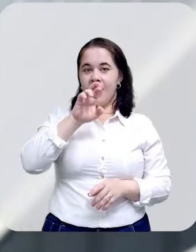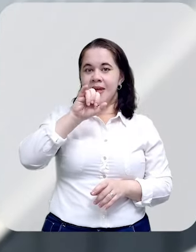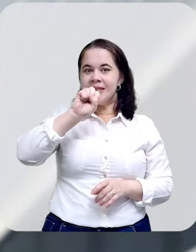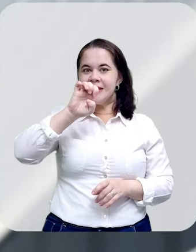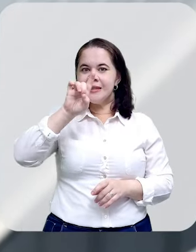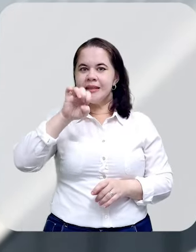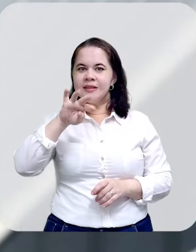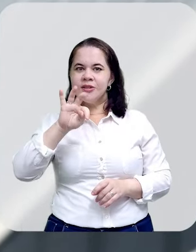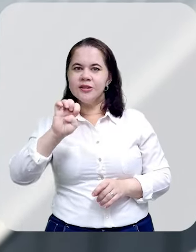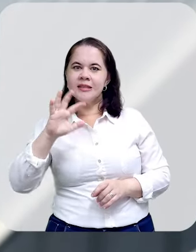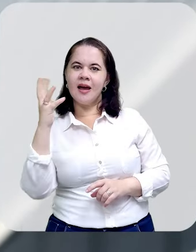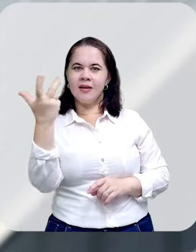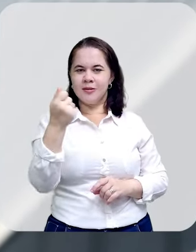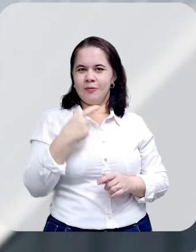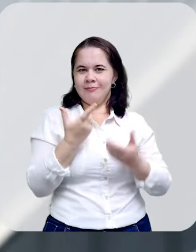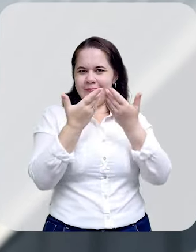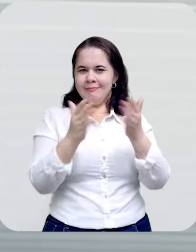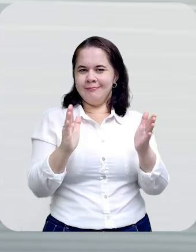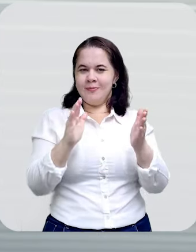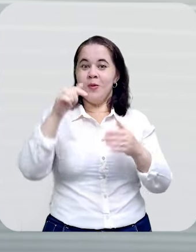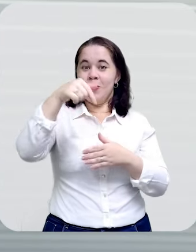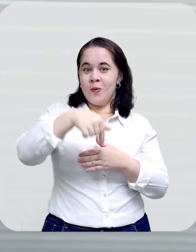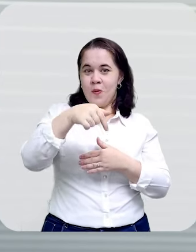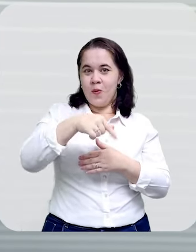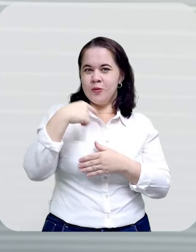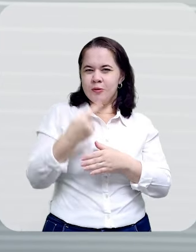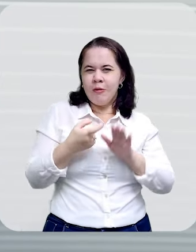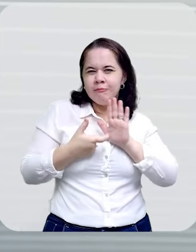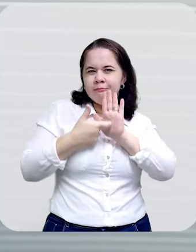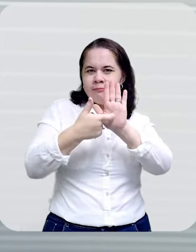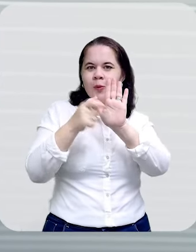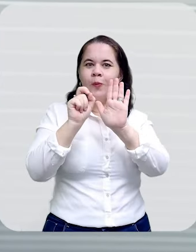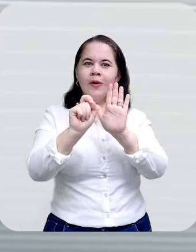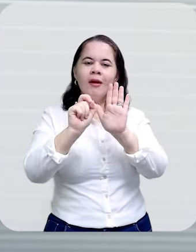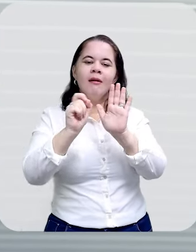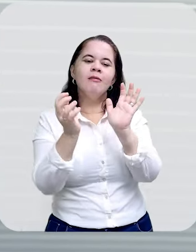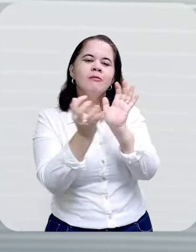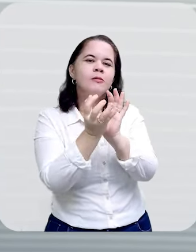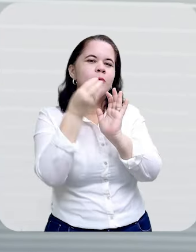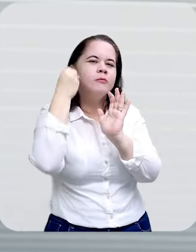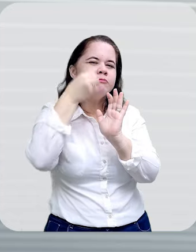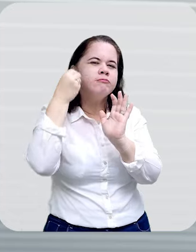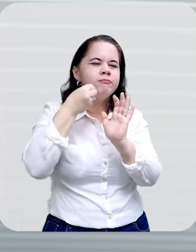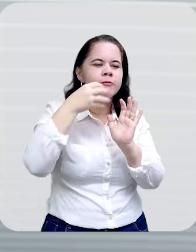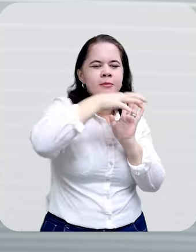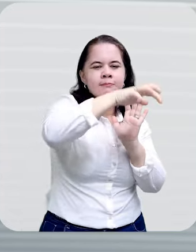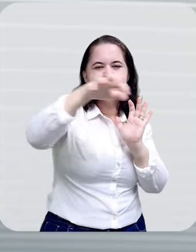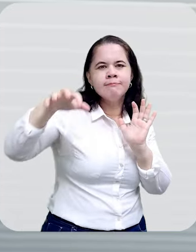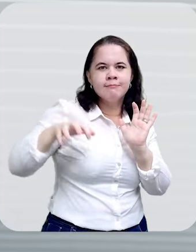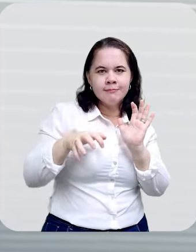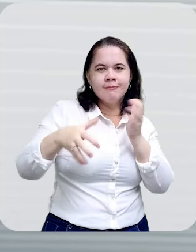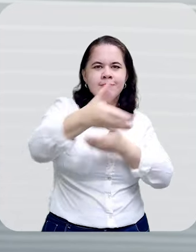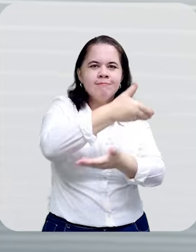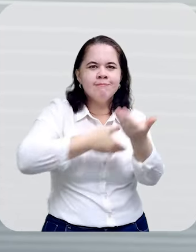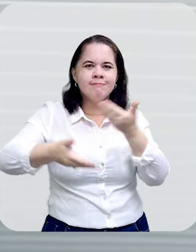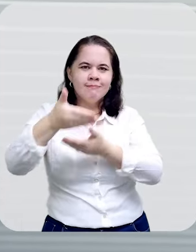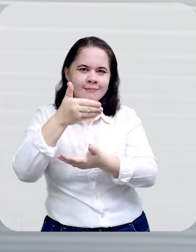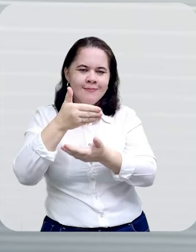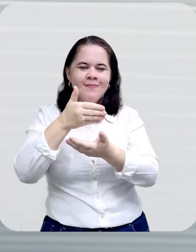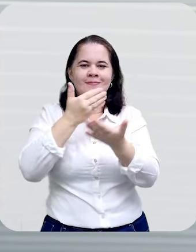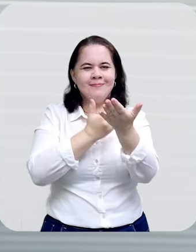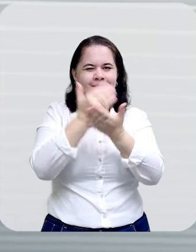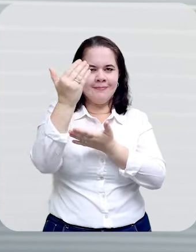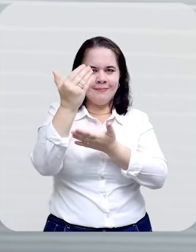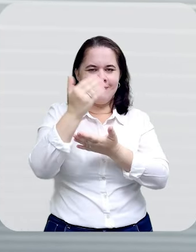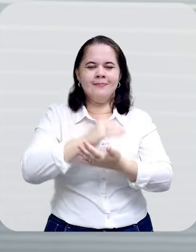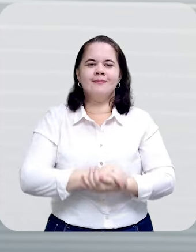O Residentes em Ação está no ar! E hoje a gente destaca a Mostra de Vivências de Territorialização da